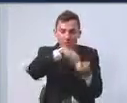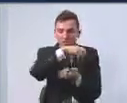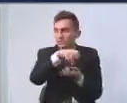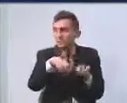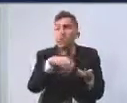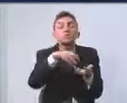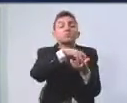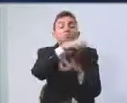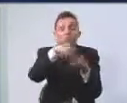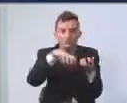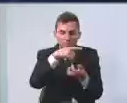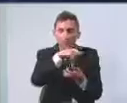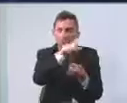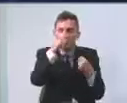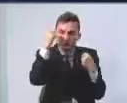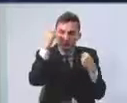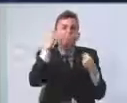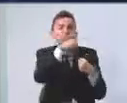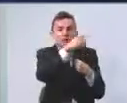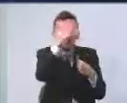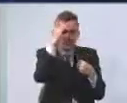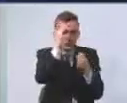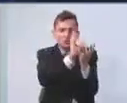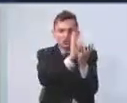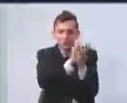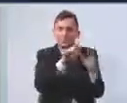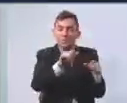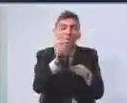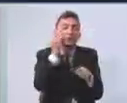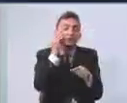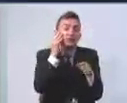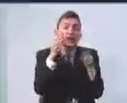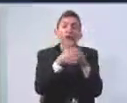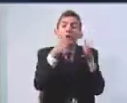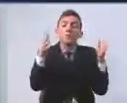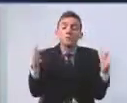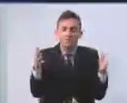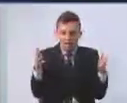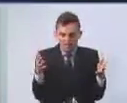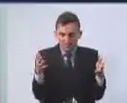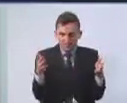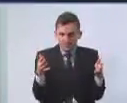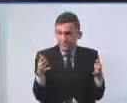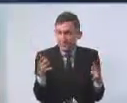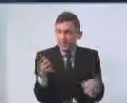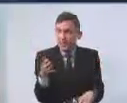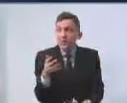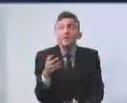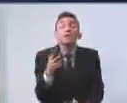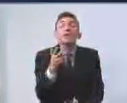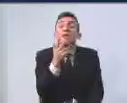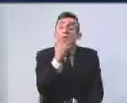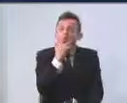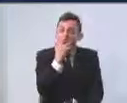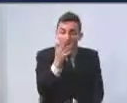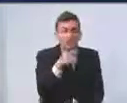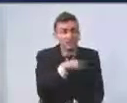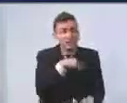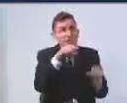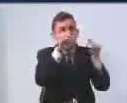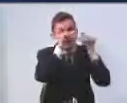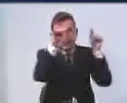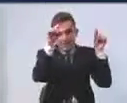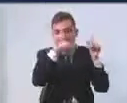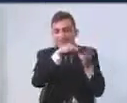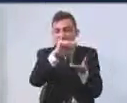um movimento, torcida, um trabalho no sentido da ampliação. Eu acho que é pequeno número de entidades hoje inscritas